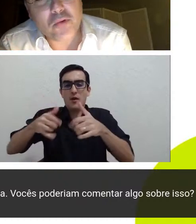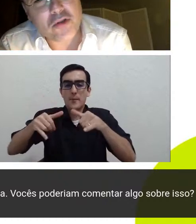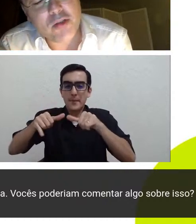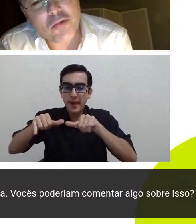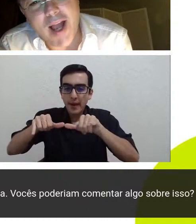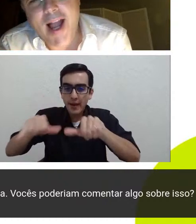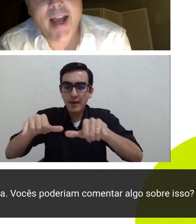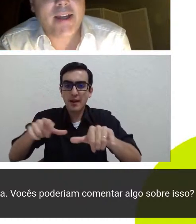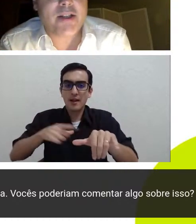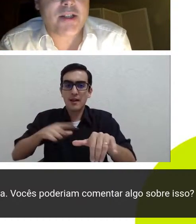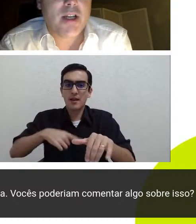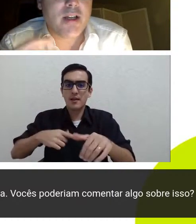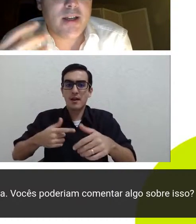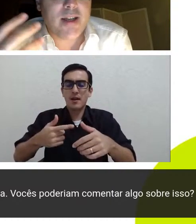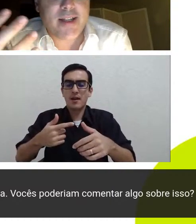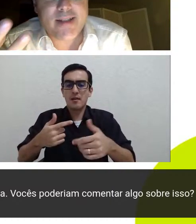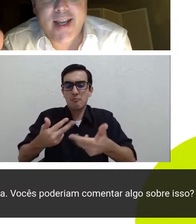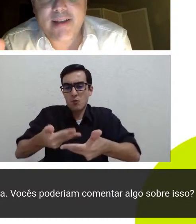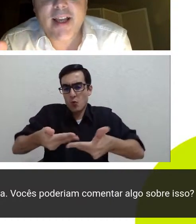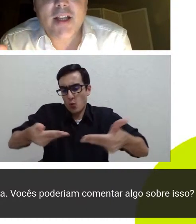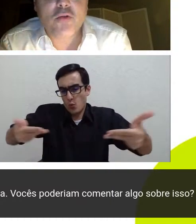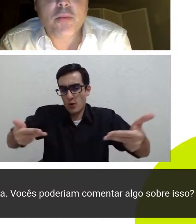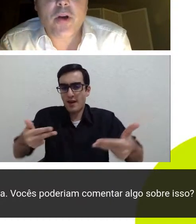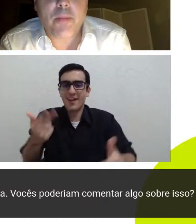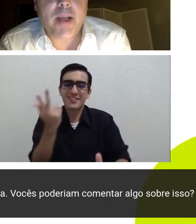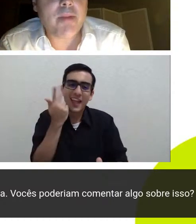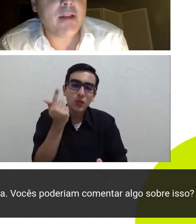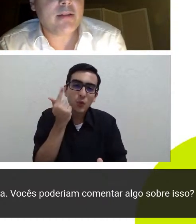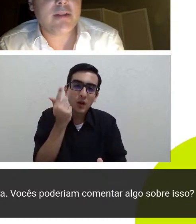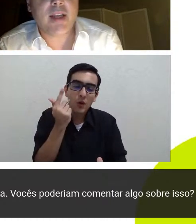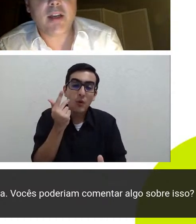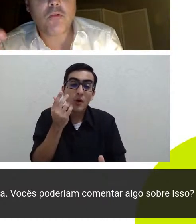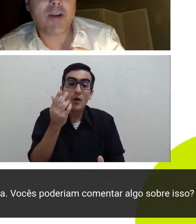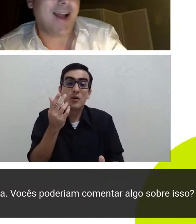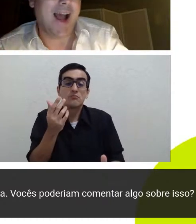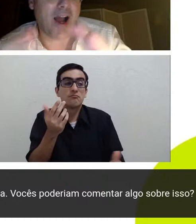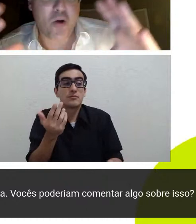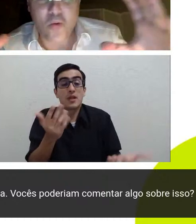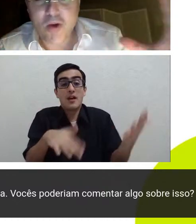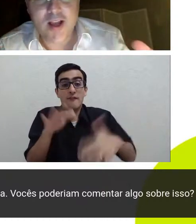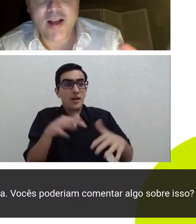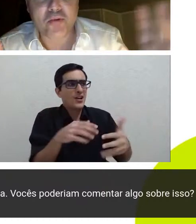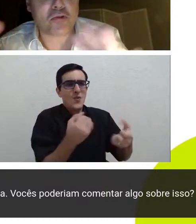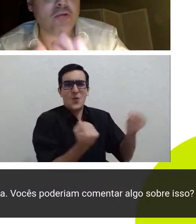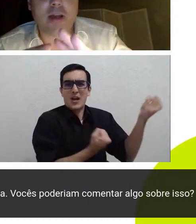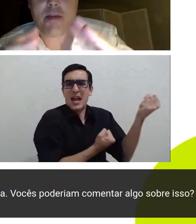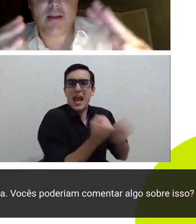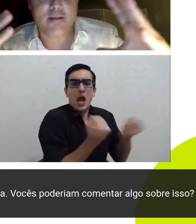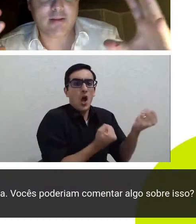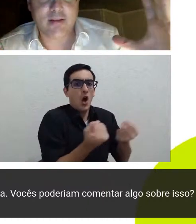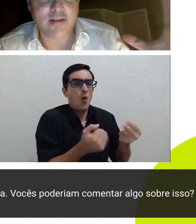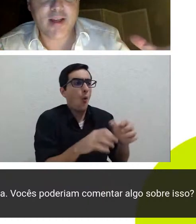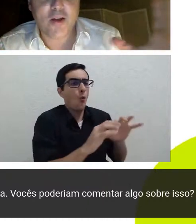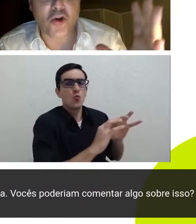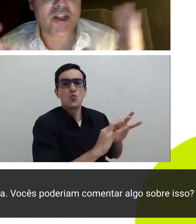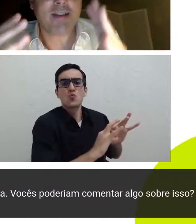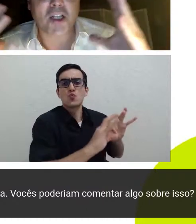existem produtos naturais etc do que propriamente ter um carro absolutamente